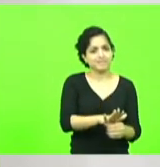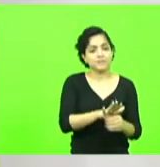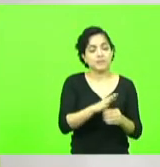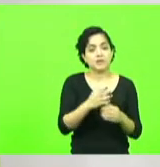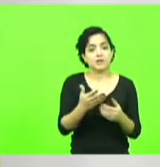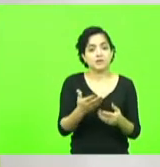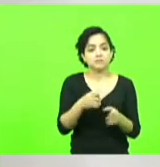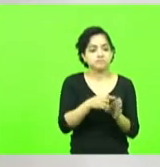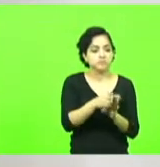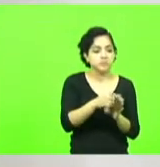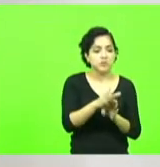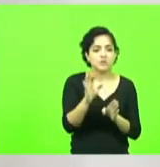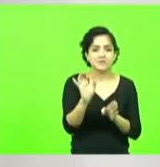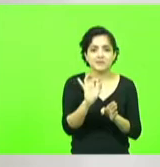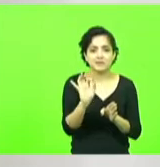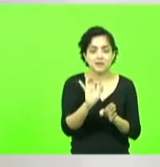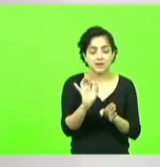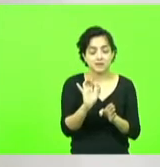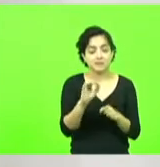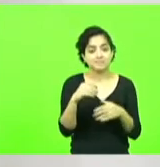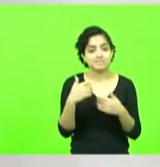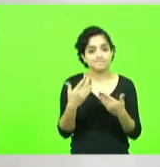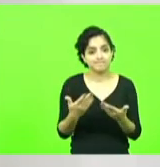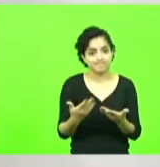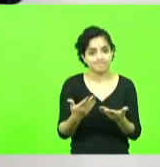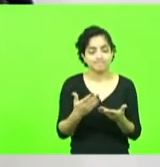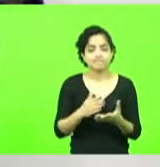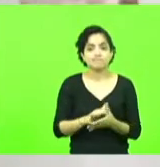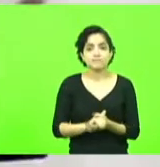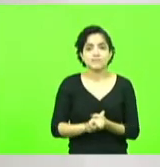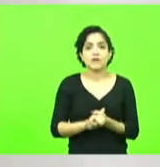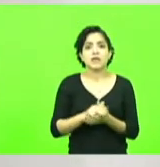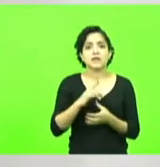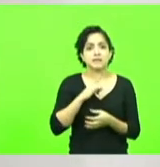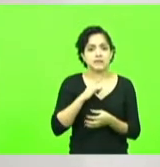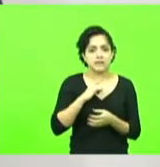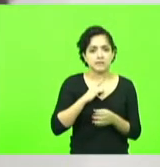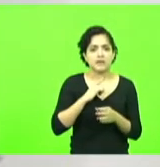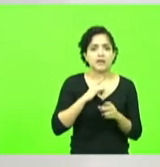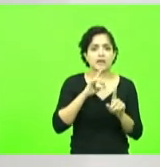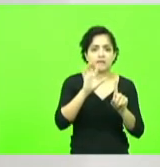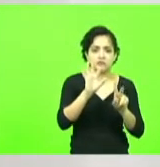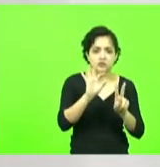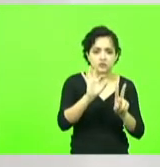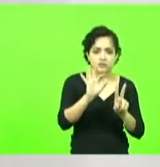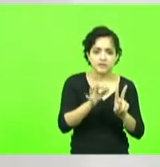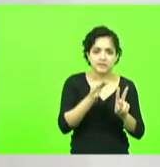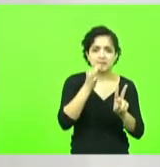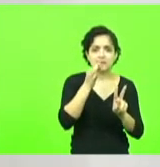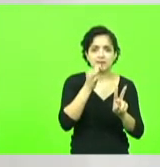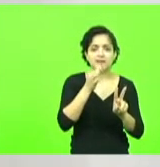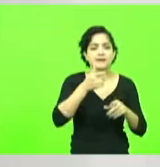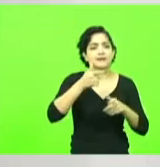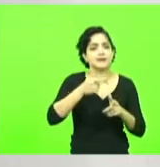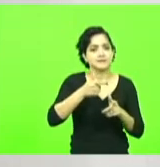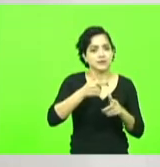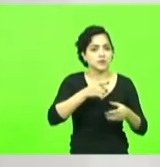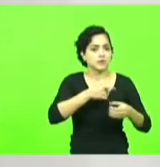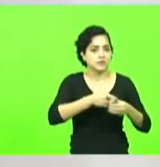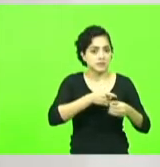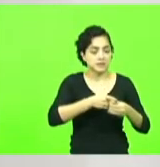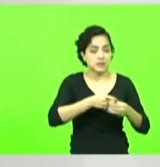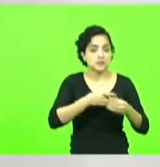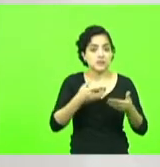que continua acontecendo aqui em Santa Catarina teve o caso de videira teve o caso de caçador ainda em 2021